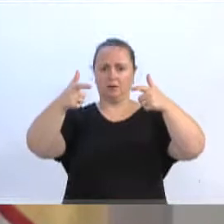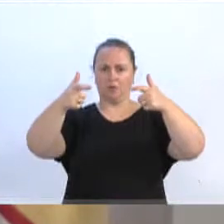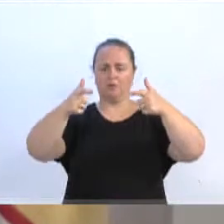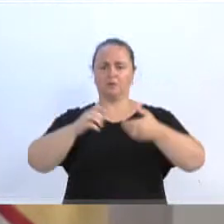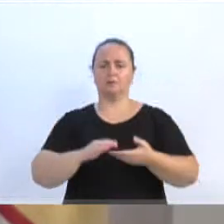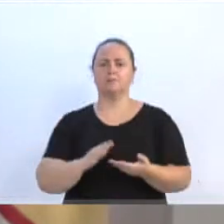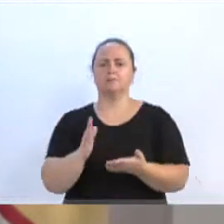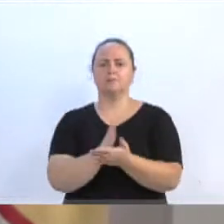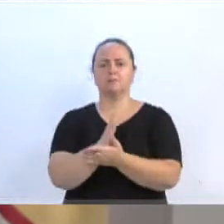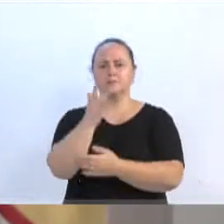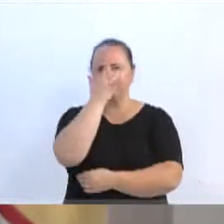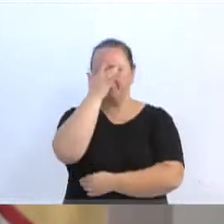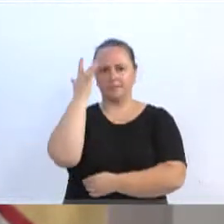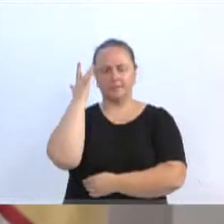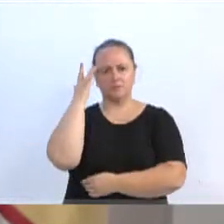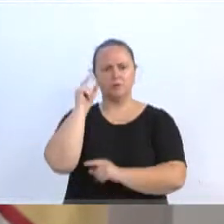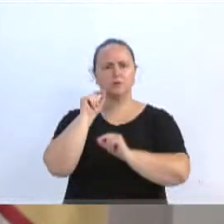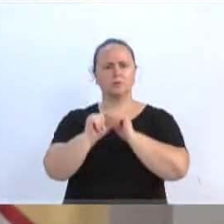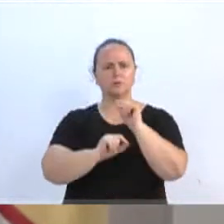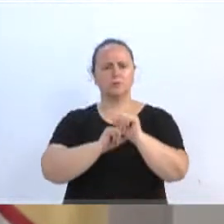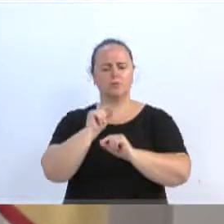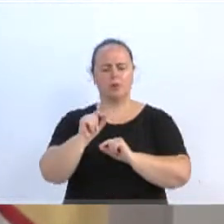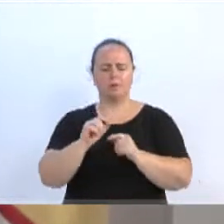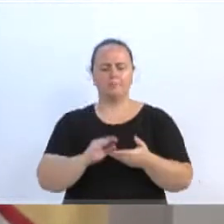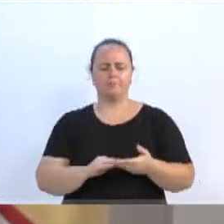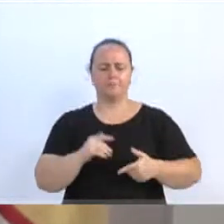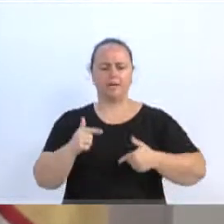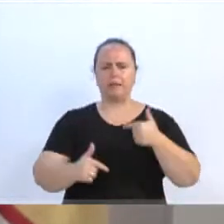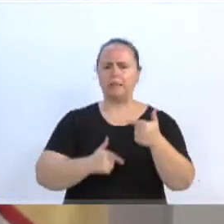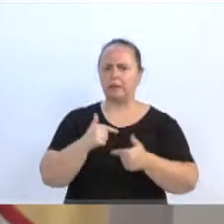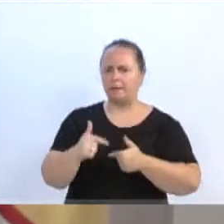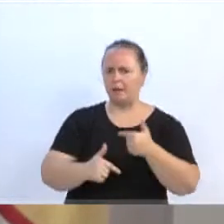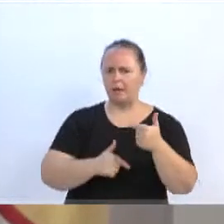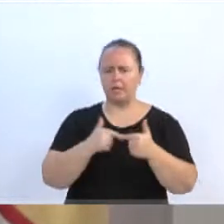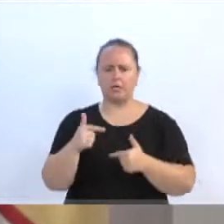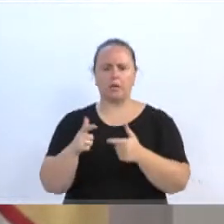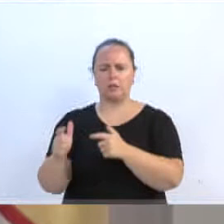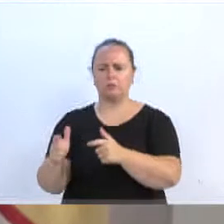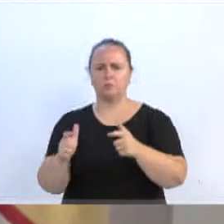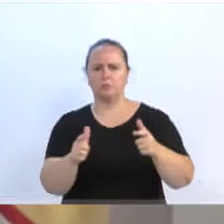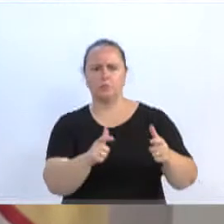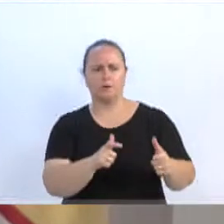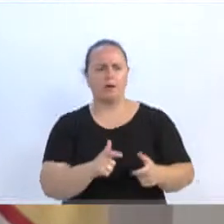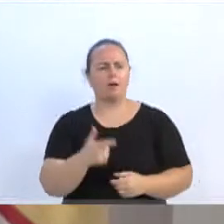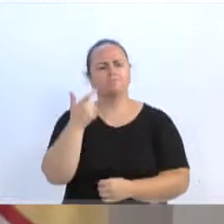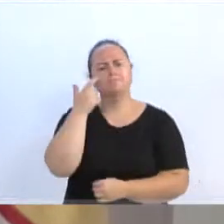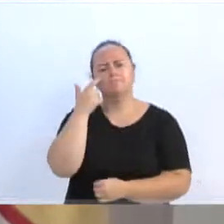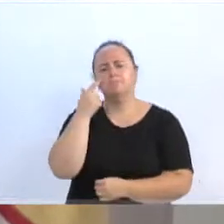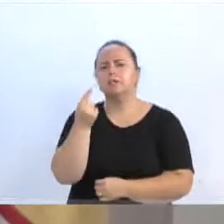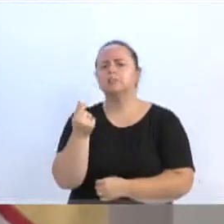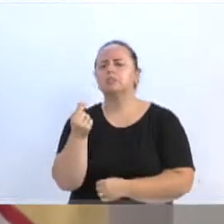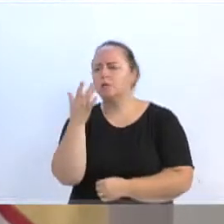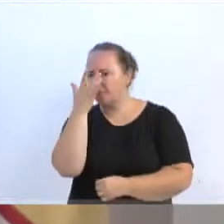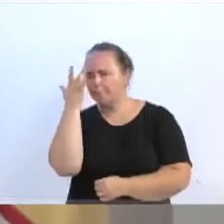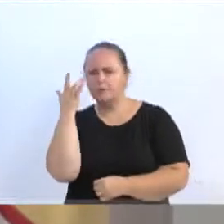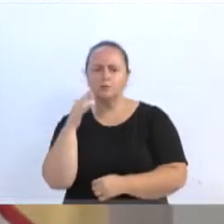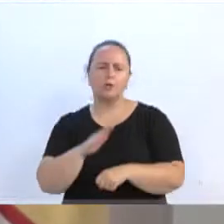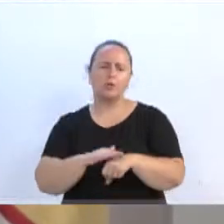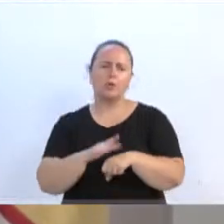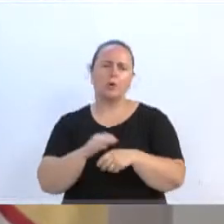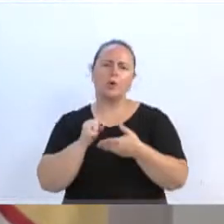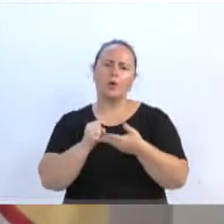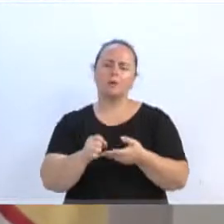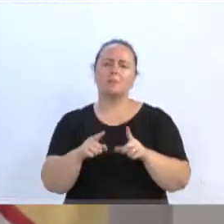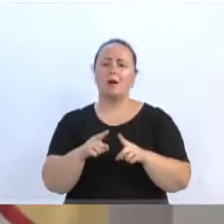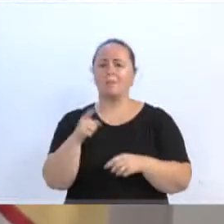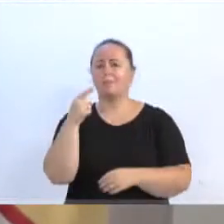aí, muitas vezes, falando que estão trabalhando por entidades, estão buscando dinheiro para alguém que está doente, mas são os verdadeiros